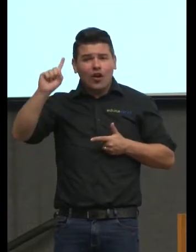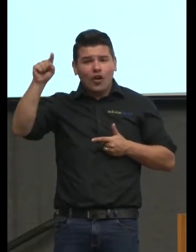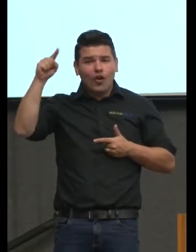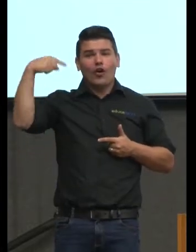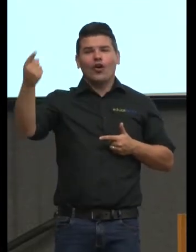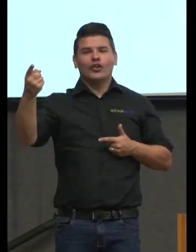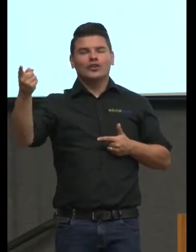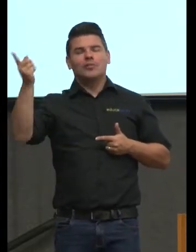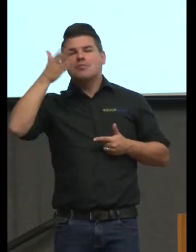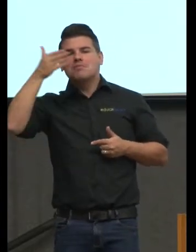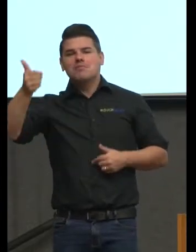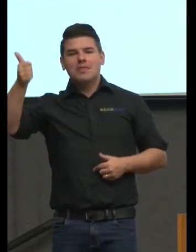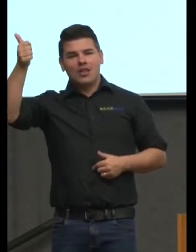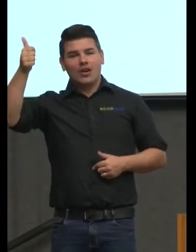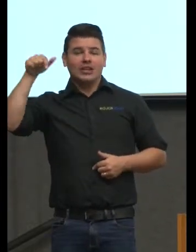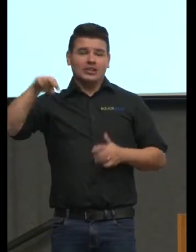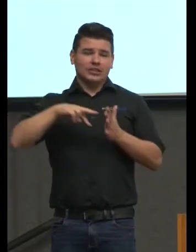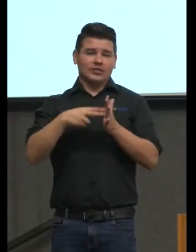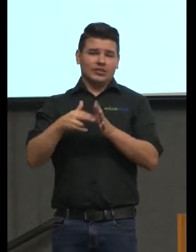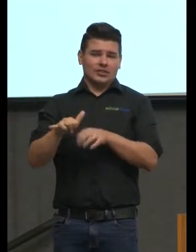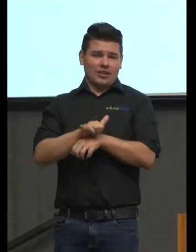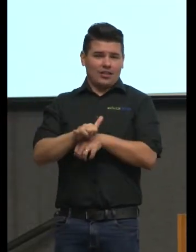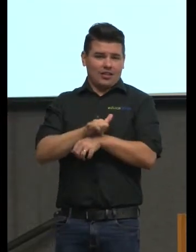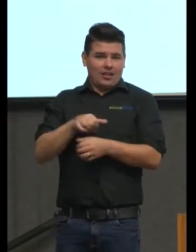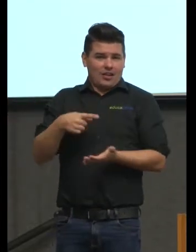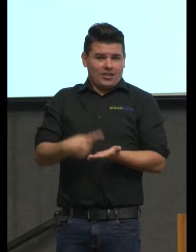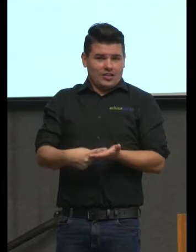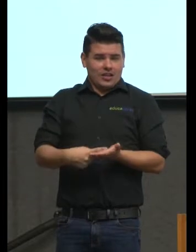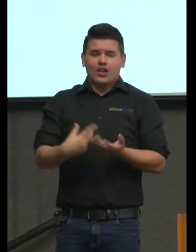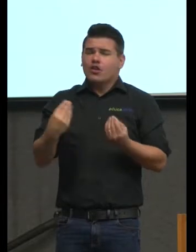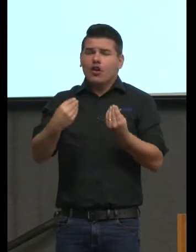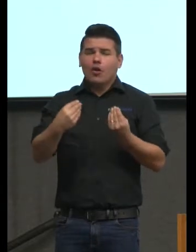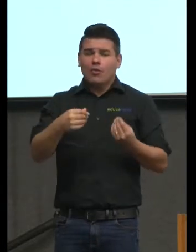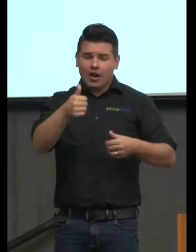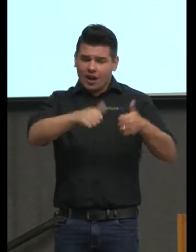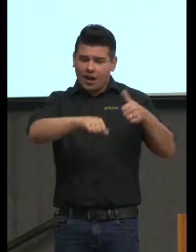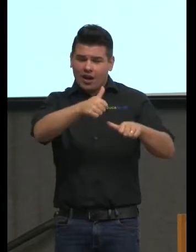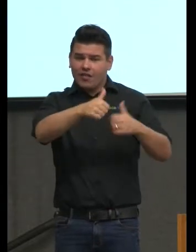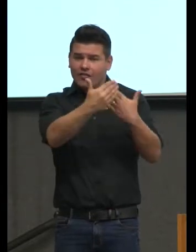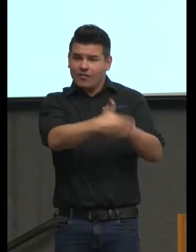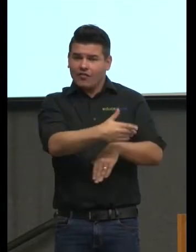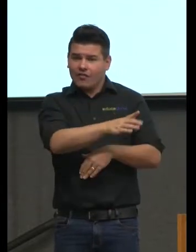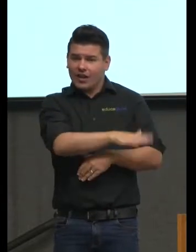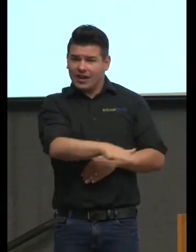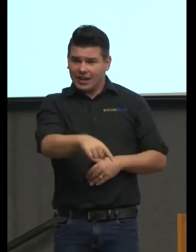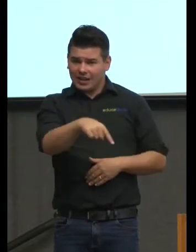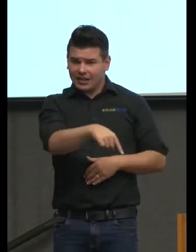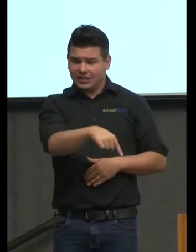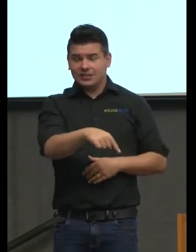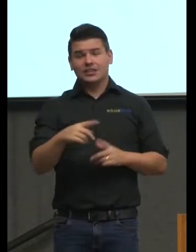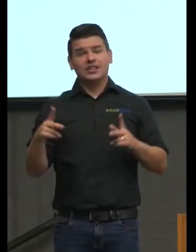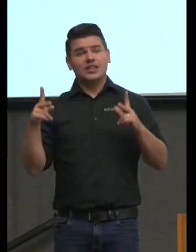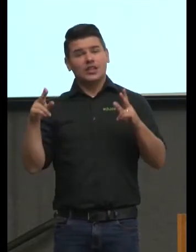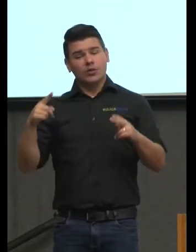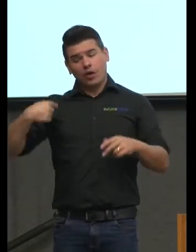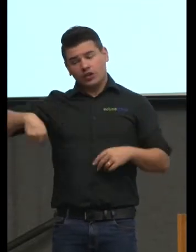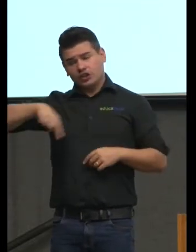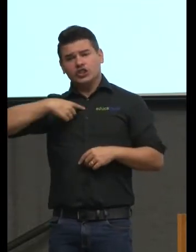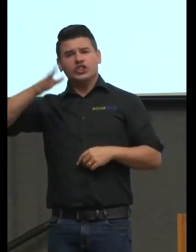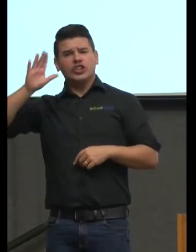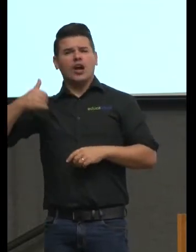e o que é avaliar avaliar para uma criança pequena e para todos nós como reminiscência